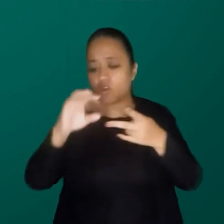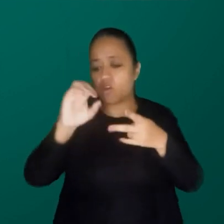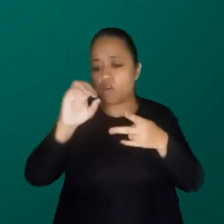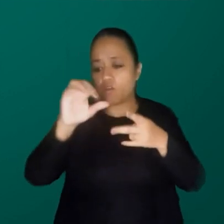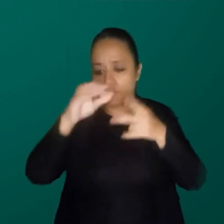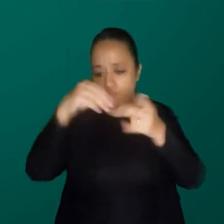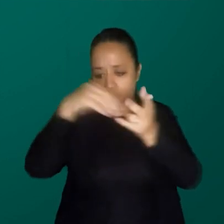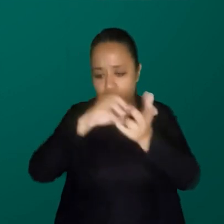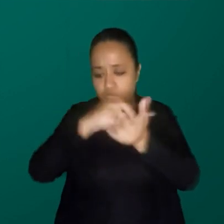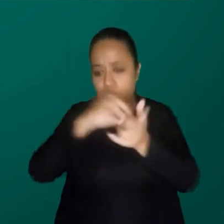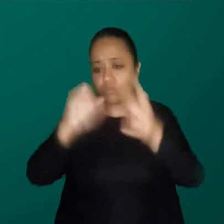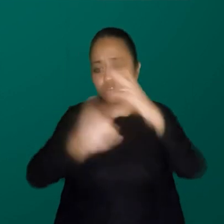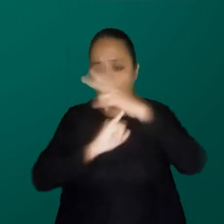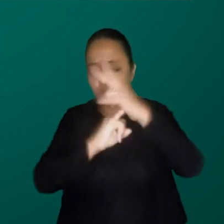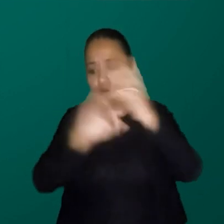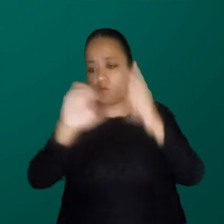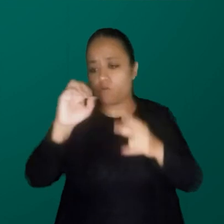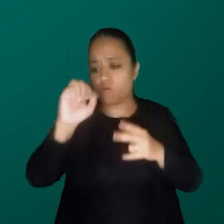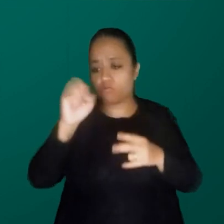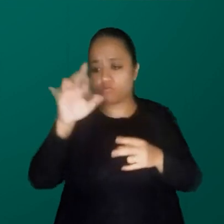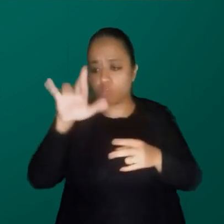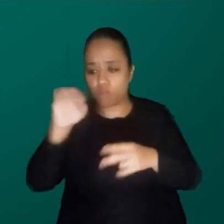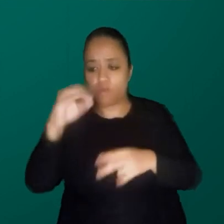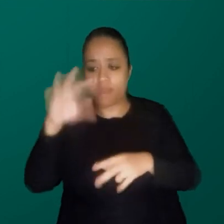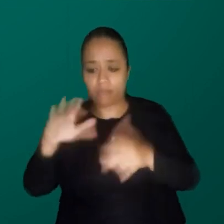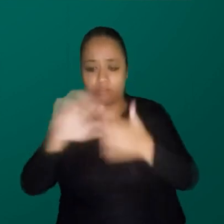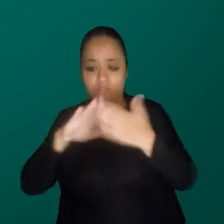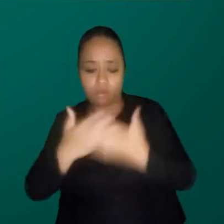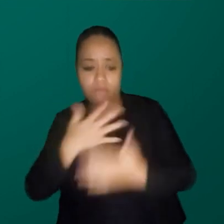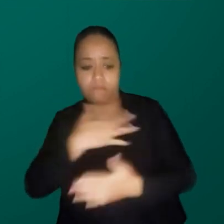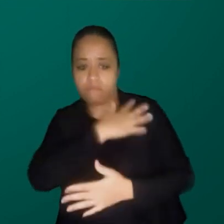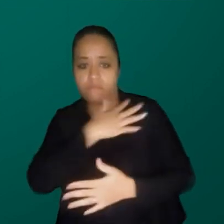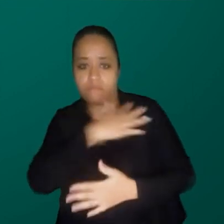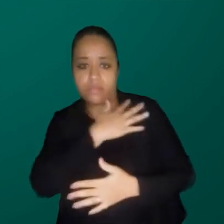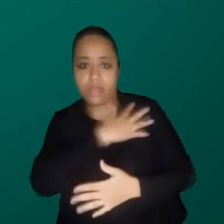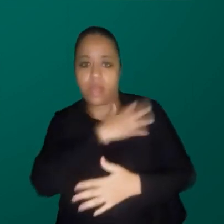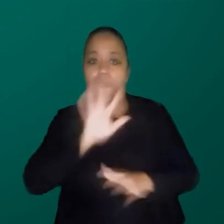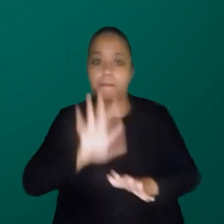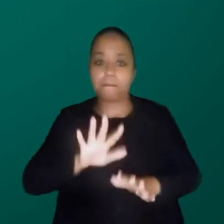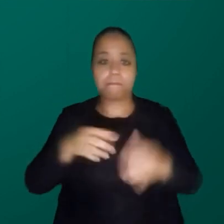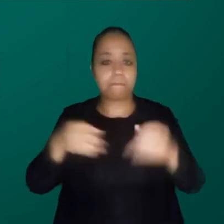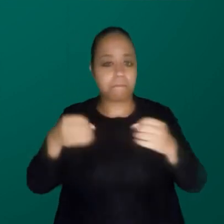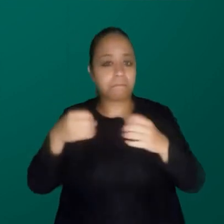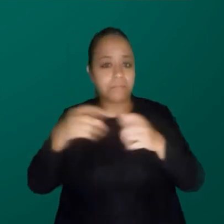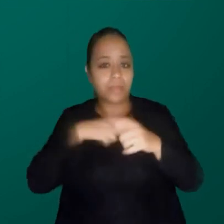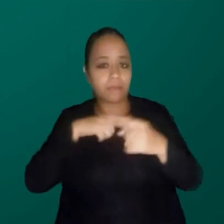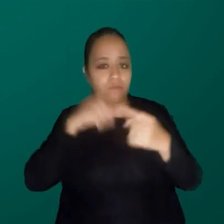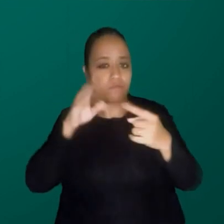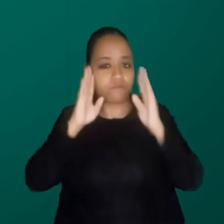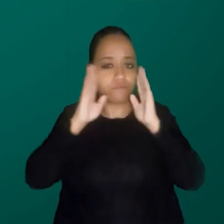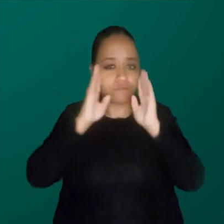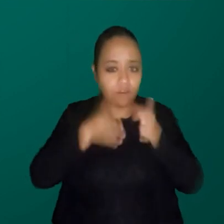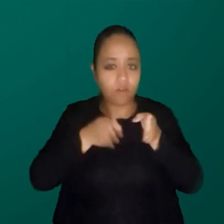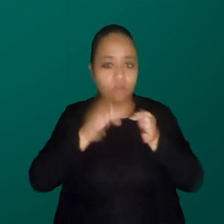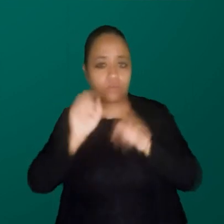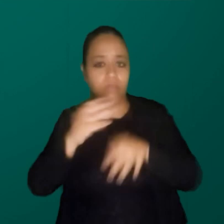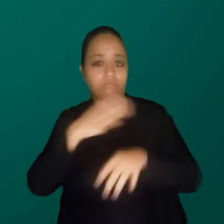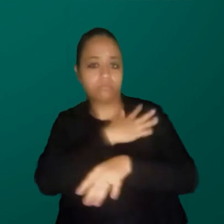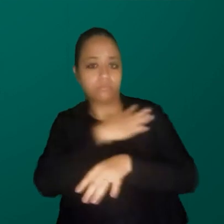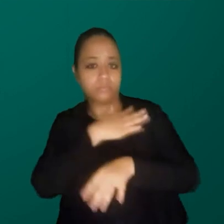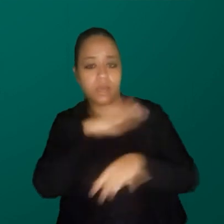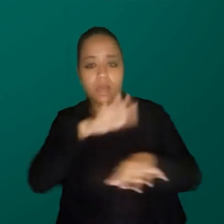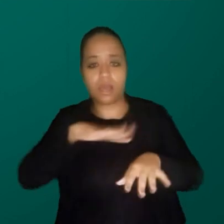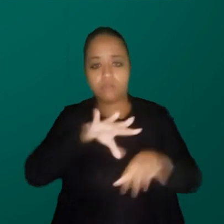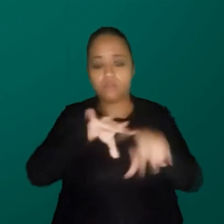Osório é uma instituição que tem uma pegada militar. Não é exatamente o colégio militar, mas tem esse cunho militar